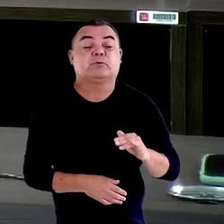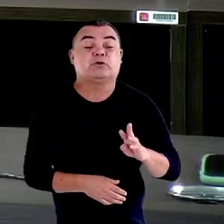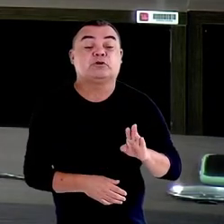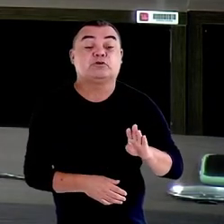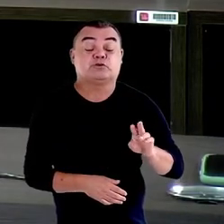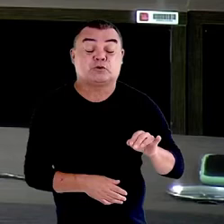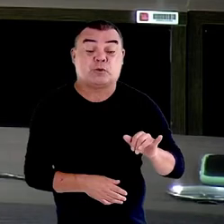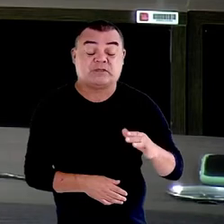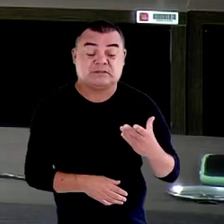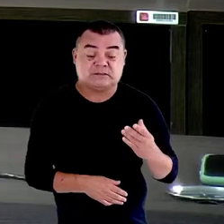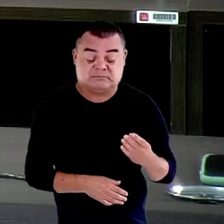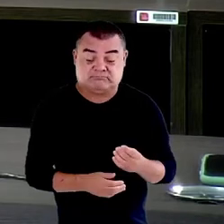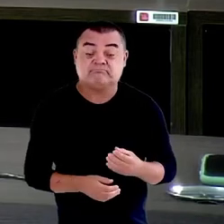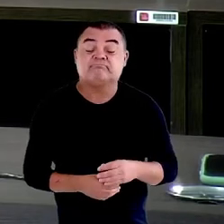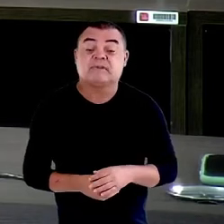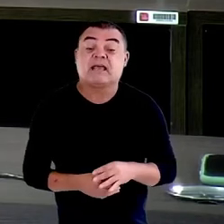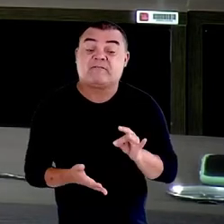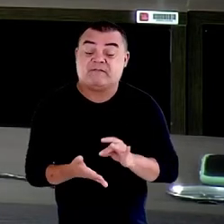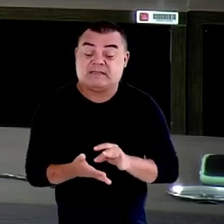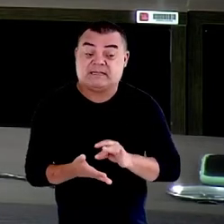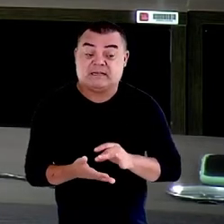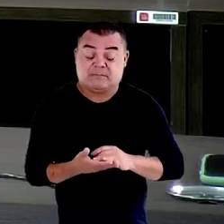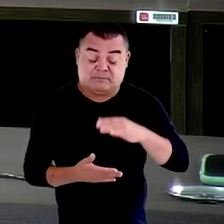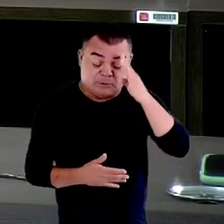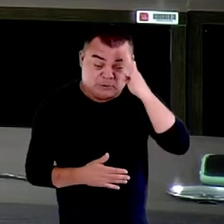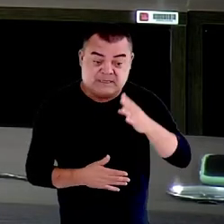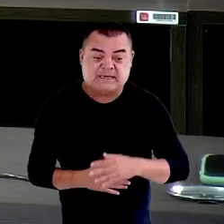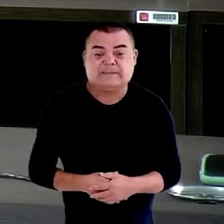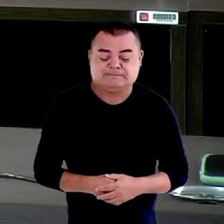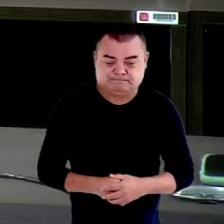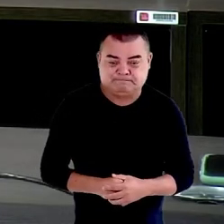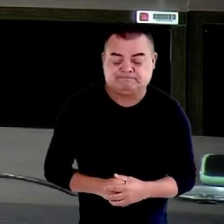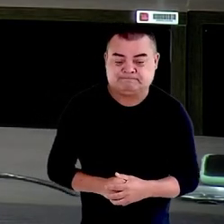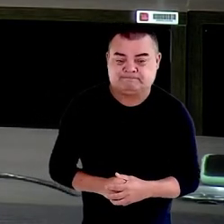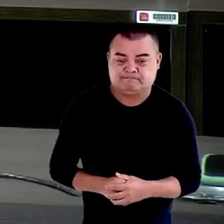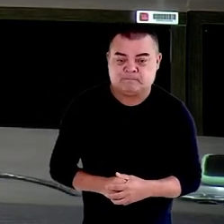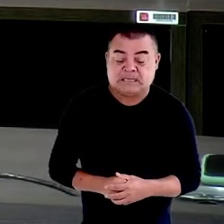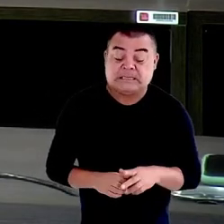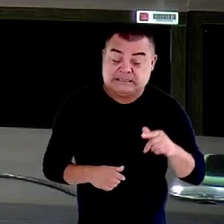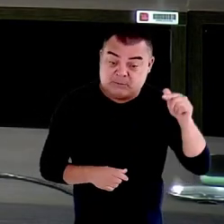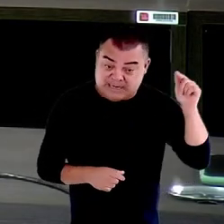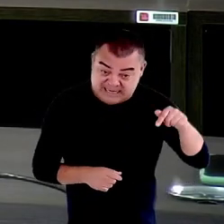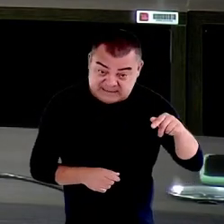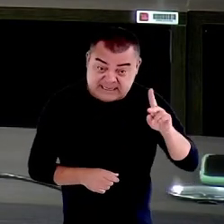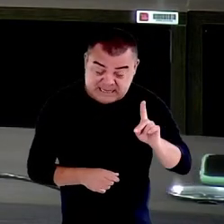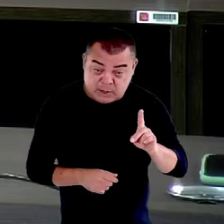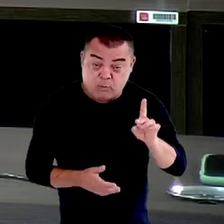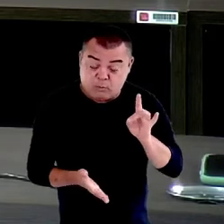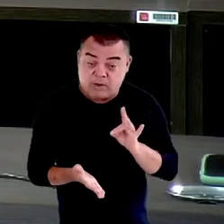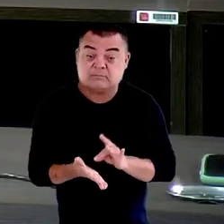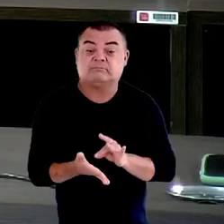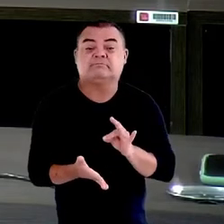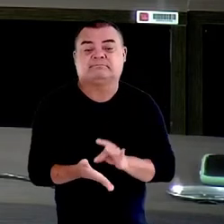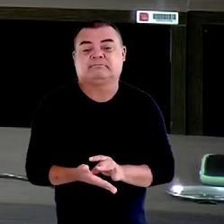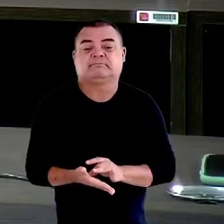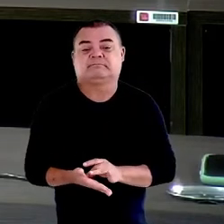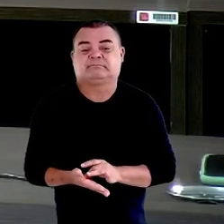prioritárias. E esta é uma atribuição verdadeiramente